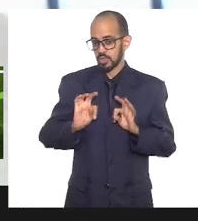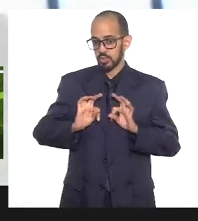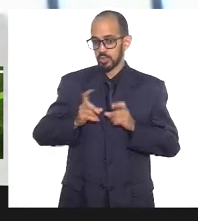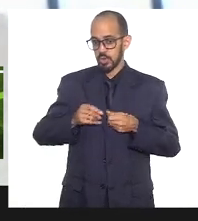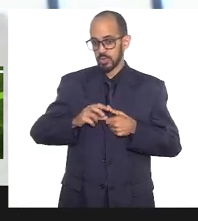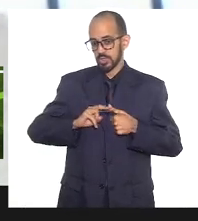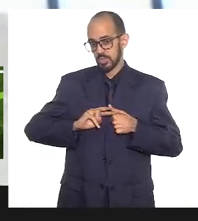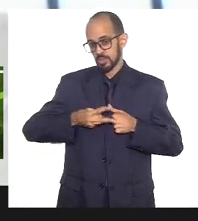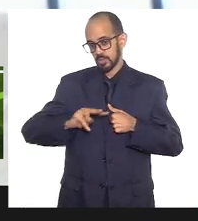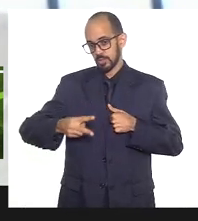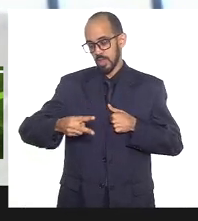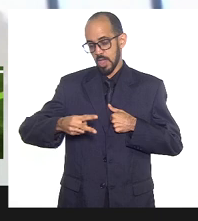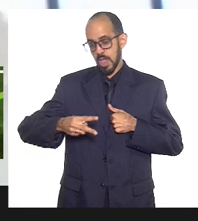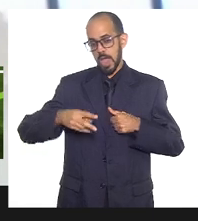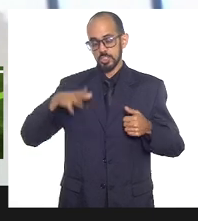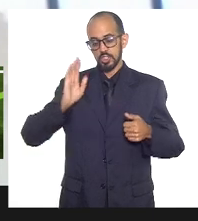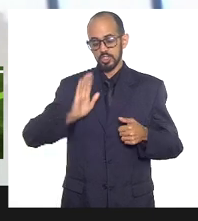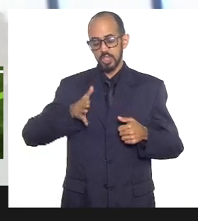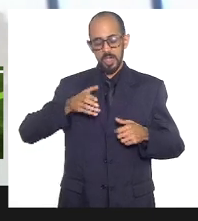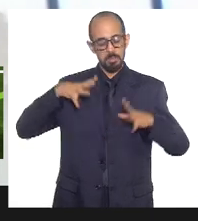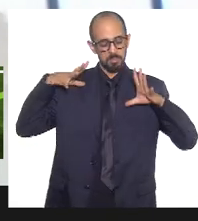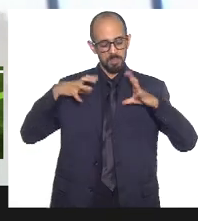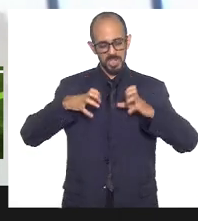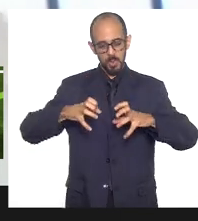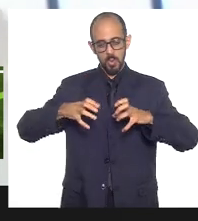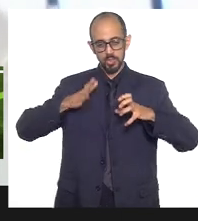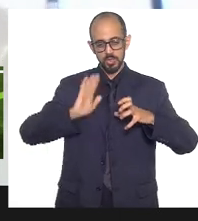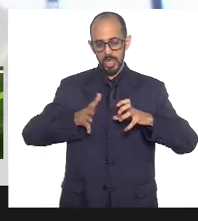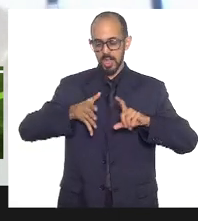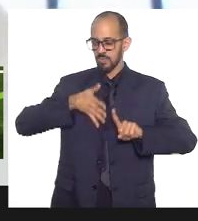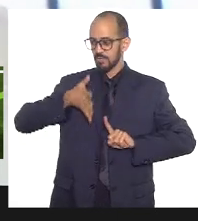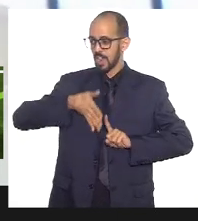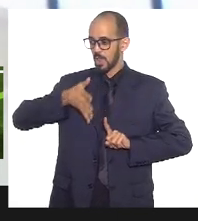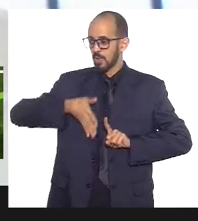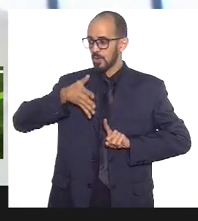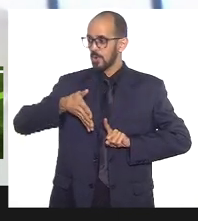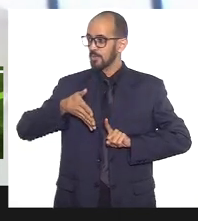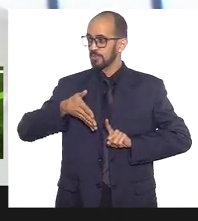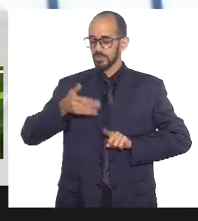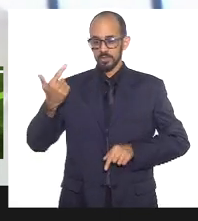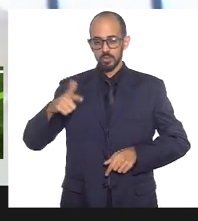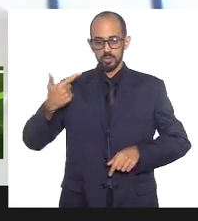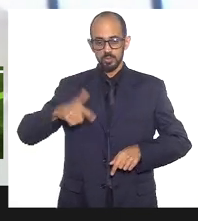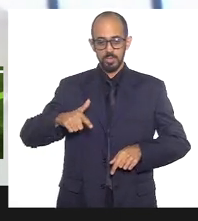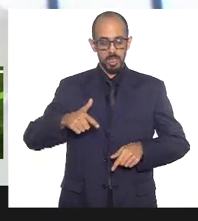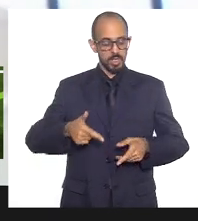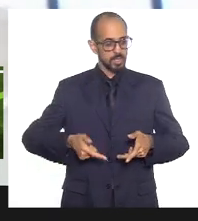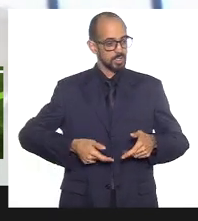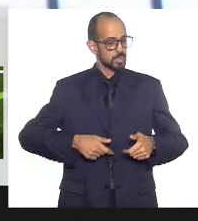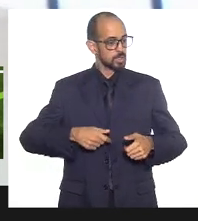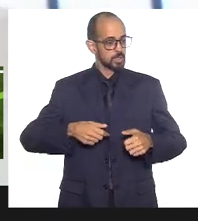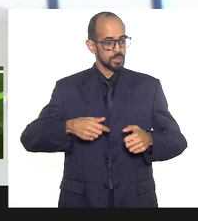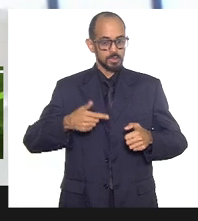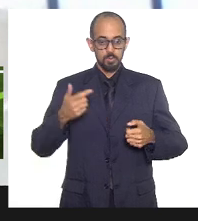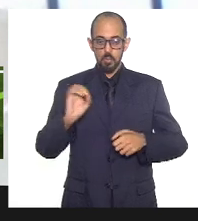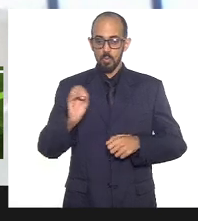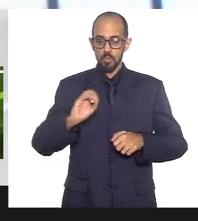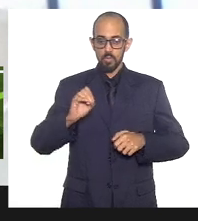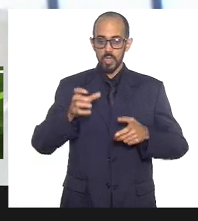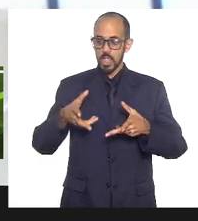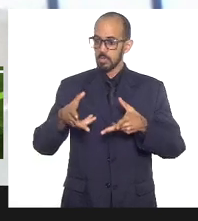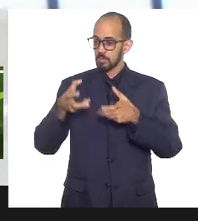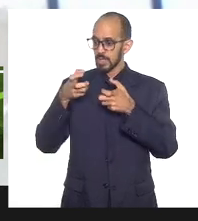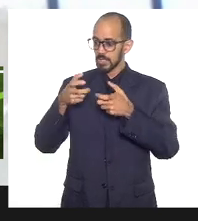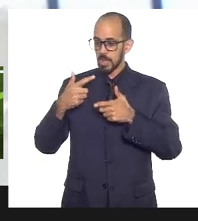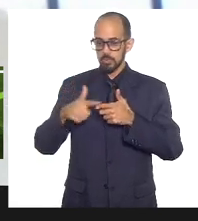tanto e falamos tanto sem ser ouvidos, então, o que nos causa isso?